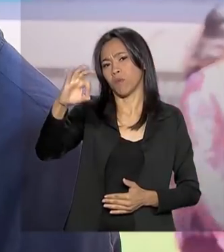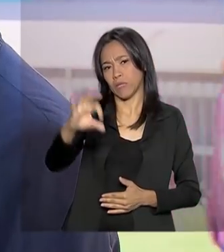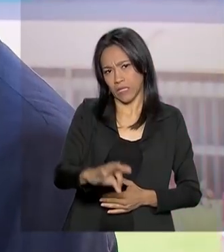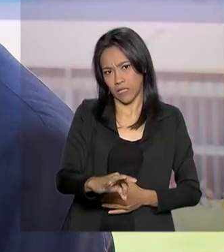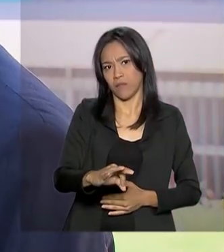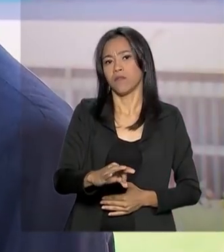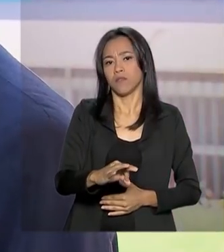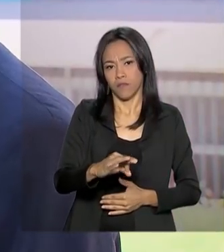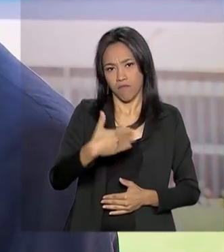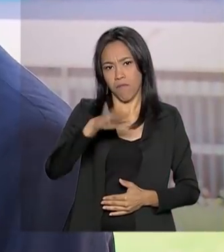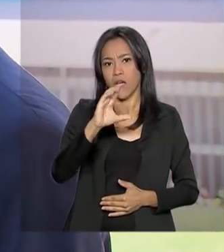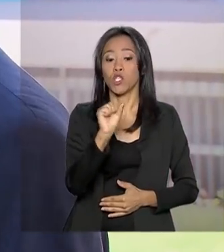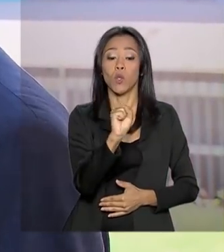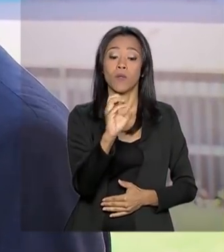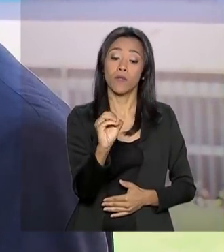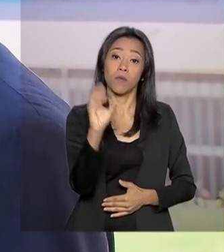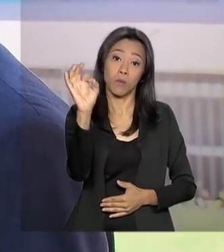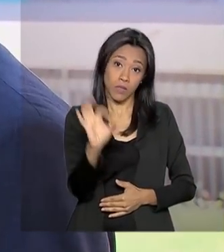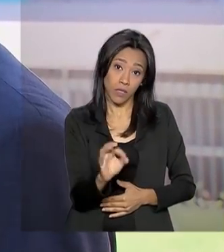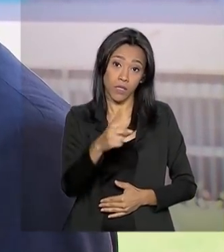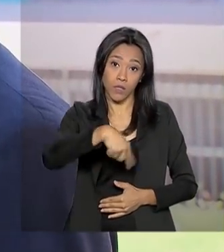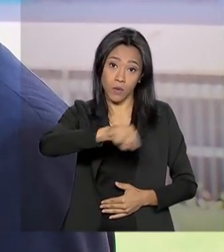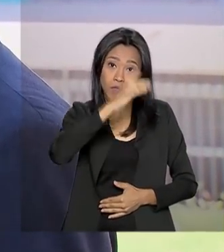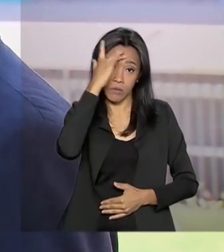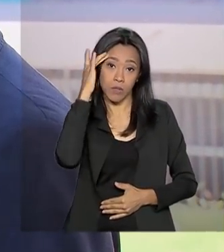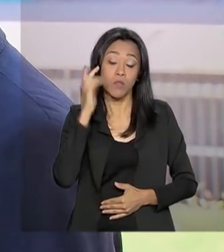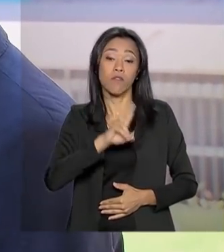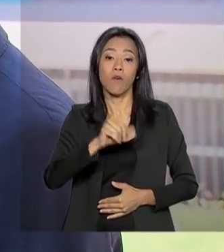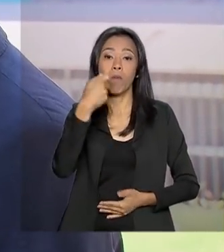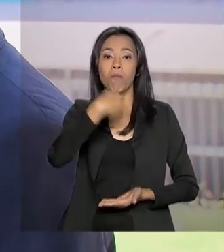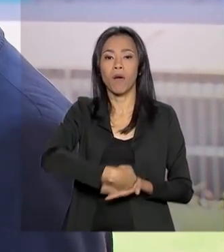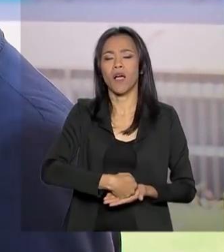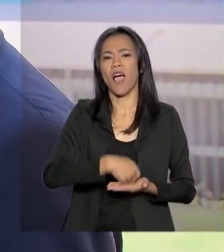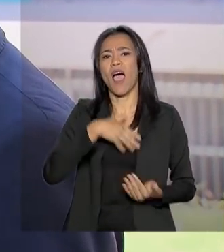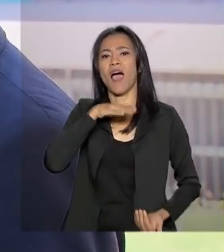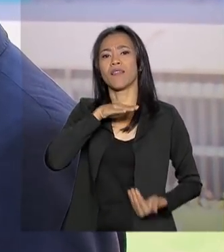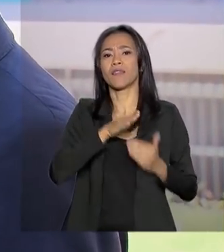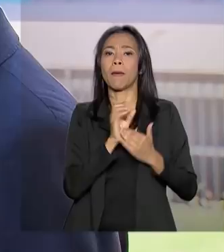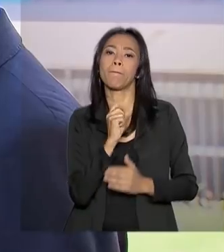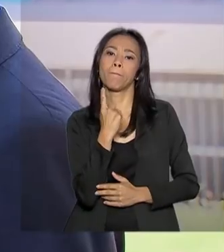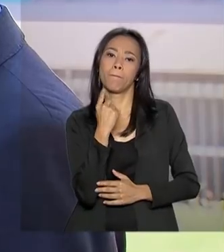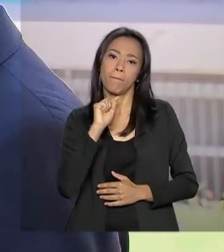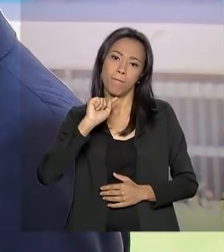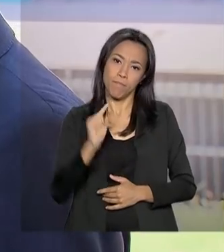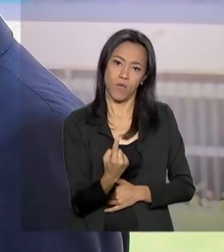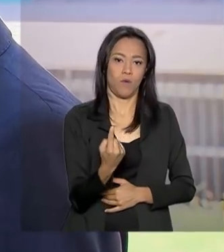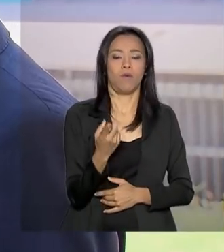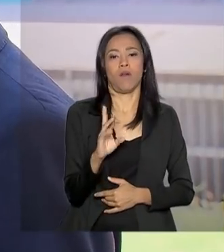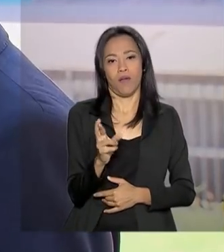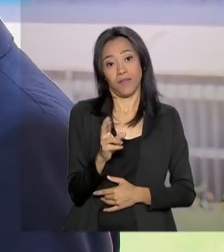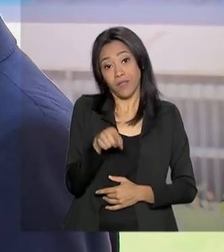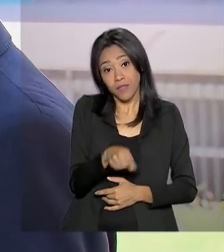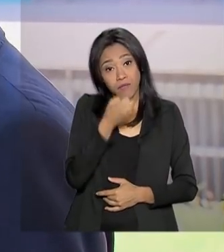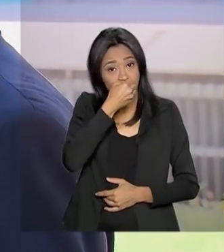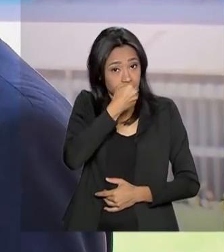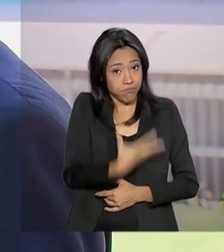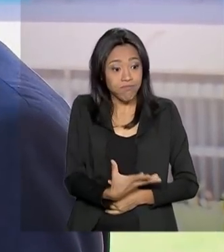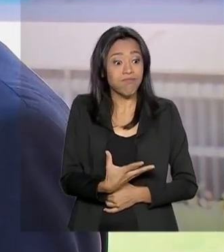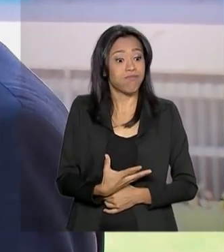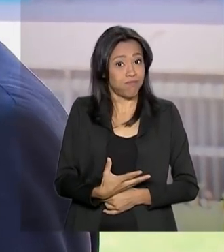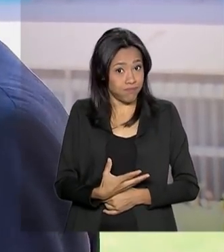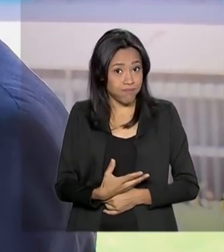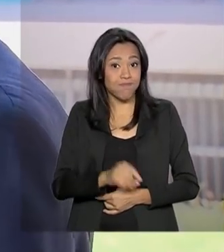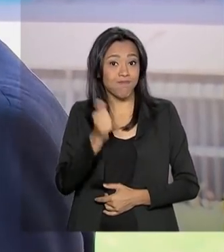80% das pessoas físicas, elas vão pagar algo em torno de até mil reais. Isso vai dar condições para que elas tenham